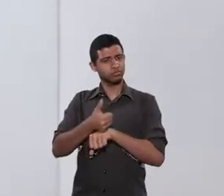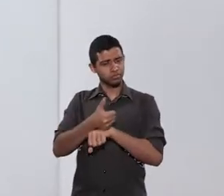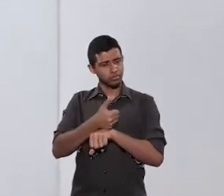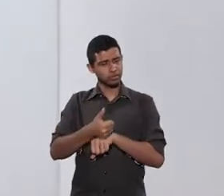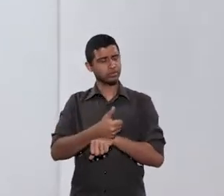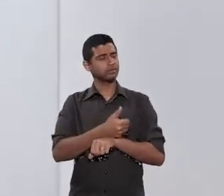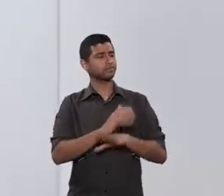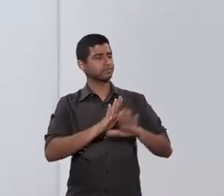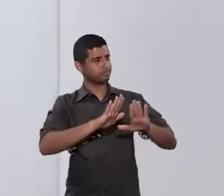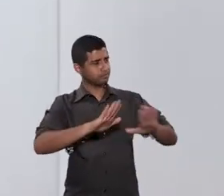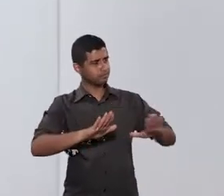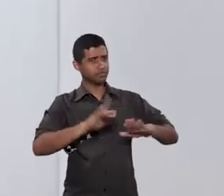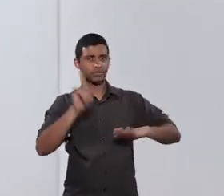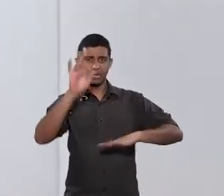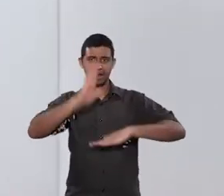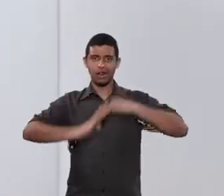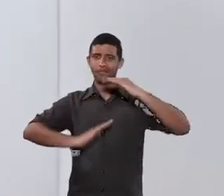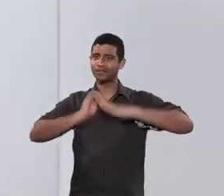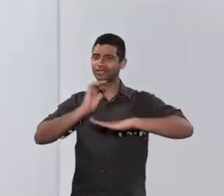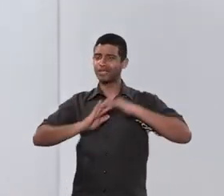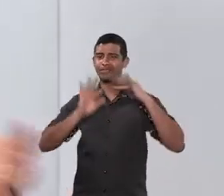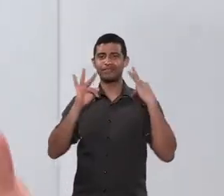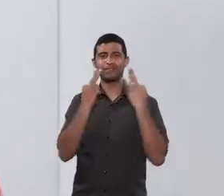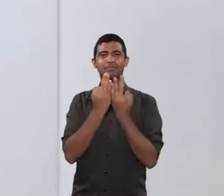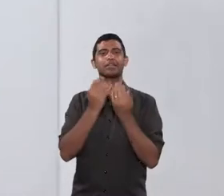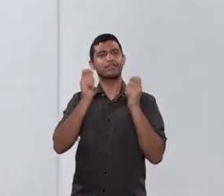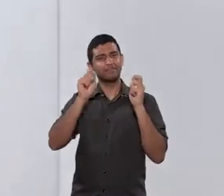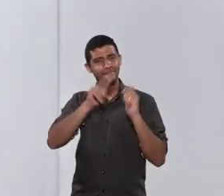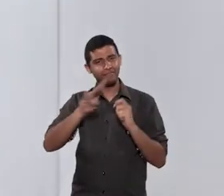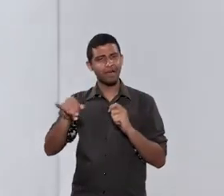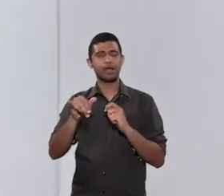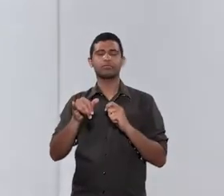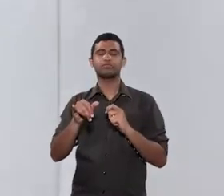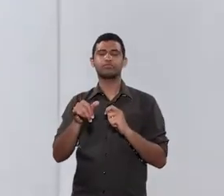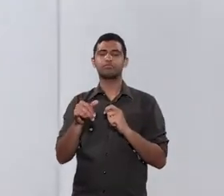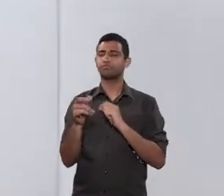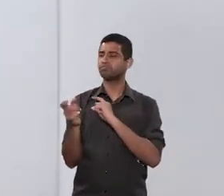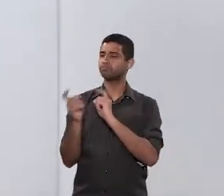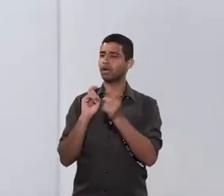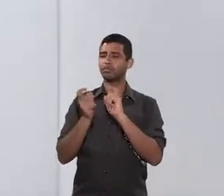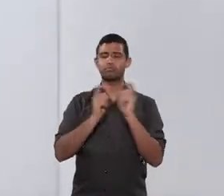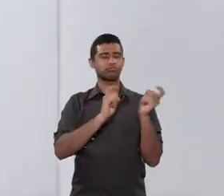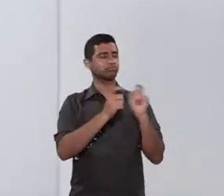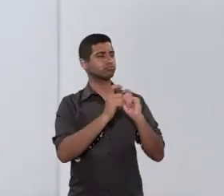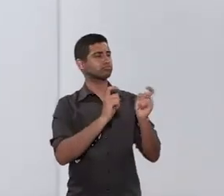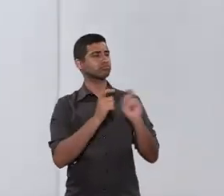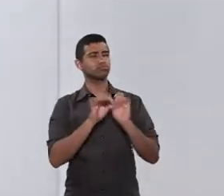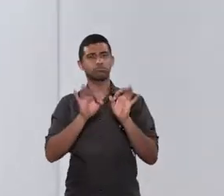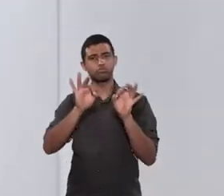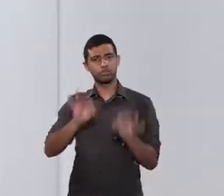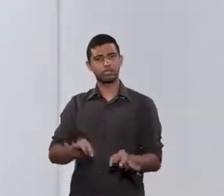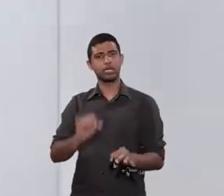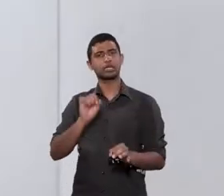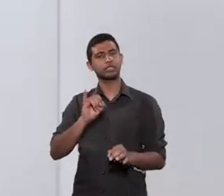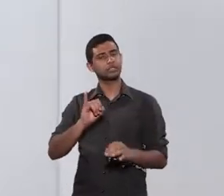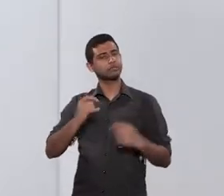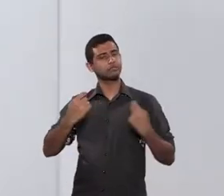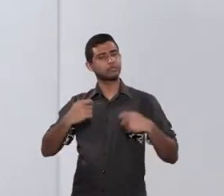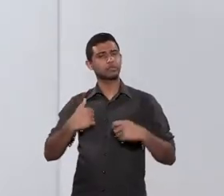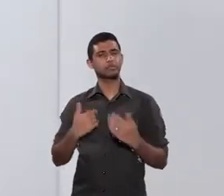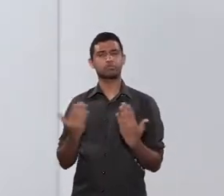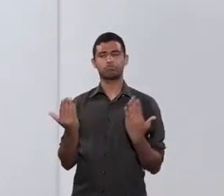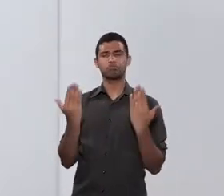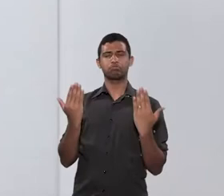fundamental você ter o especializado em família que vai tratar daquele conflito de forma correta. Se houver